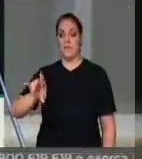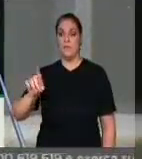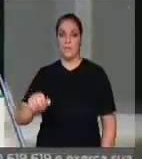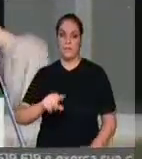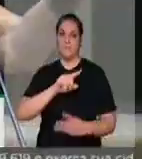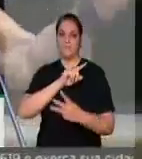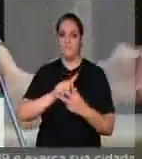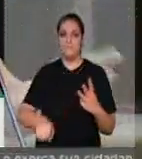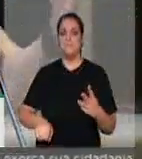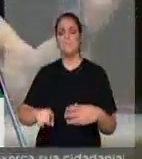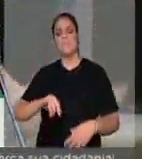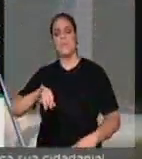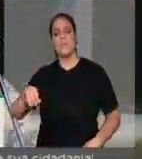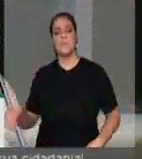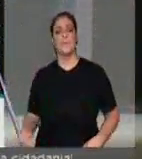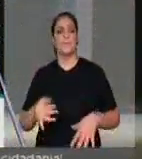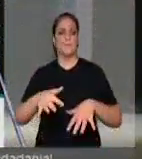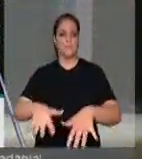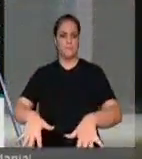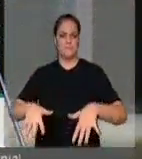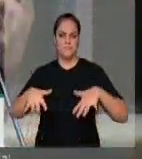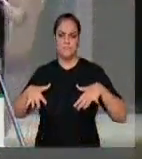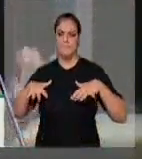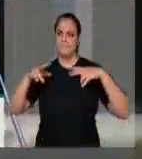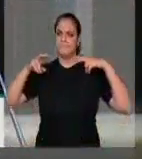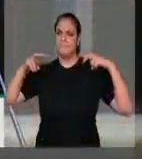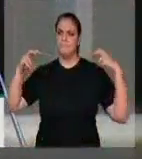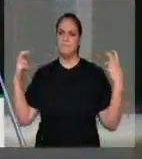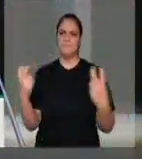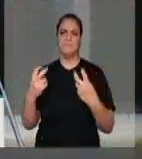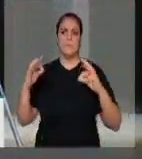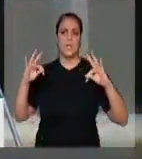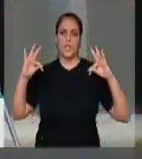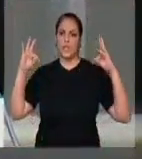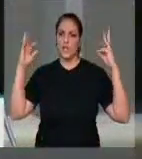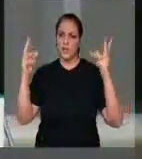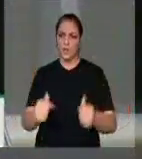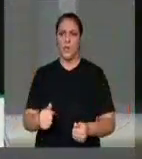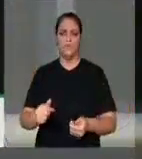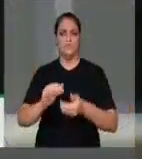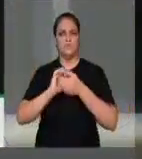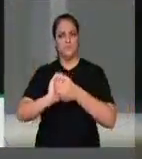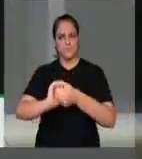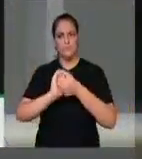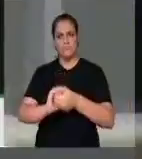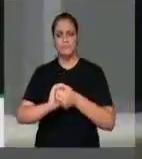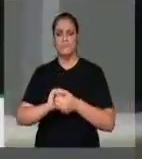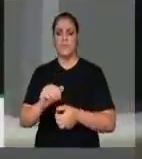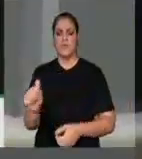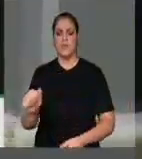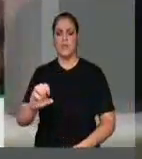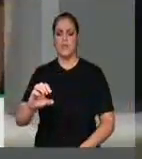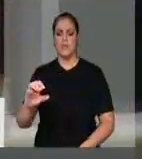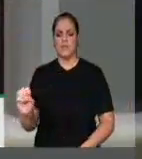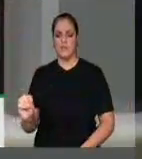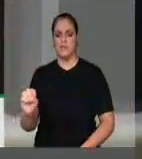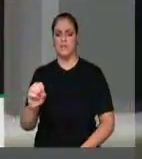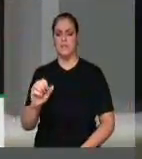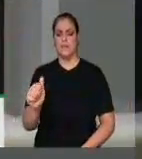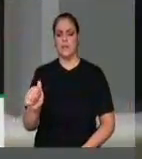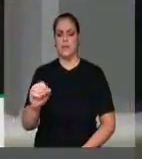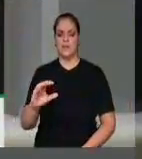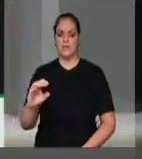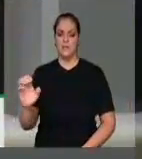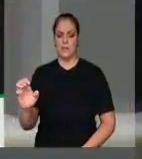a esse batalhão imenso de agentes comunitários de saúde e endemias. Bem